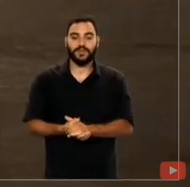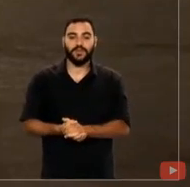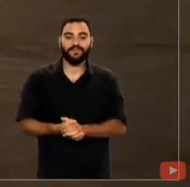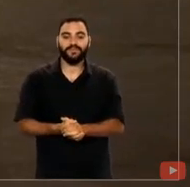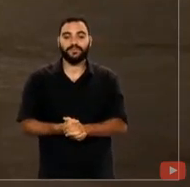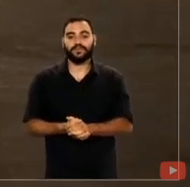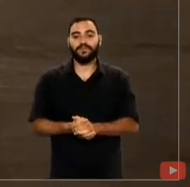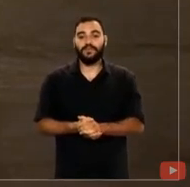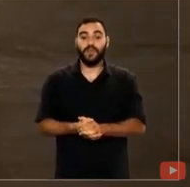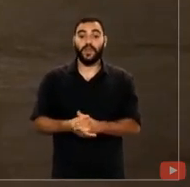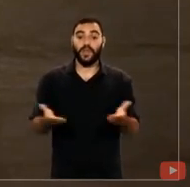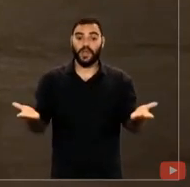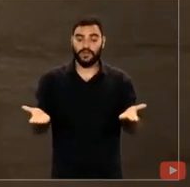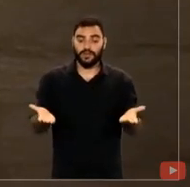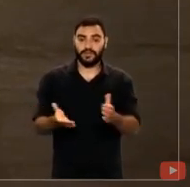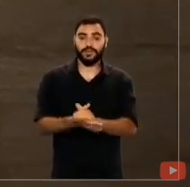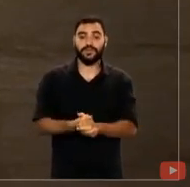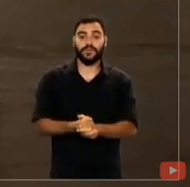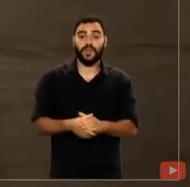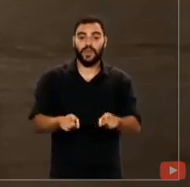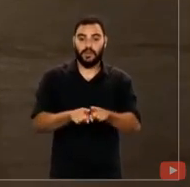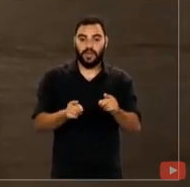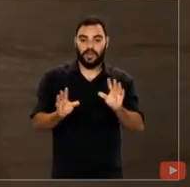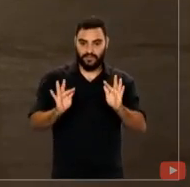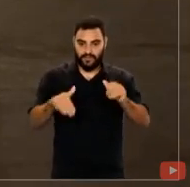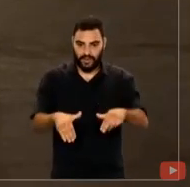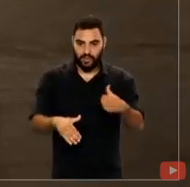neste final desta fala,